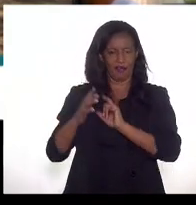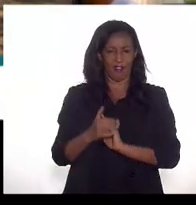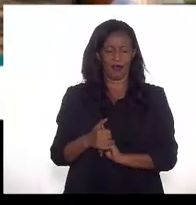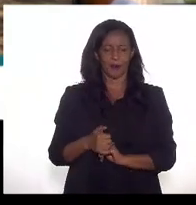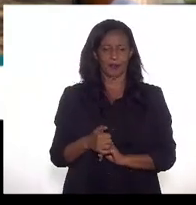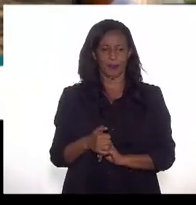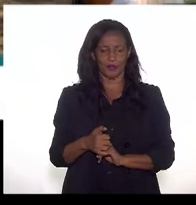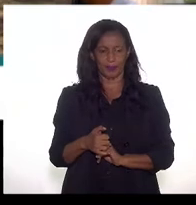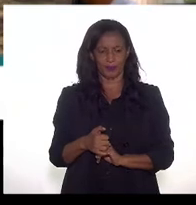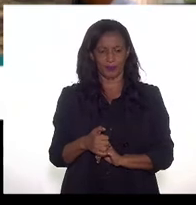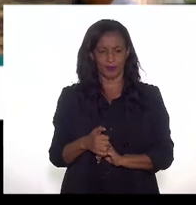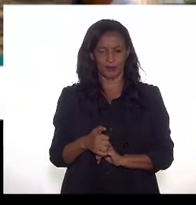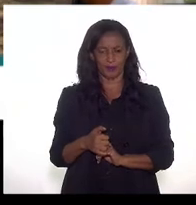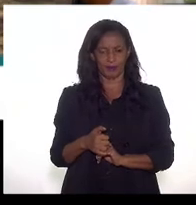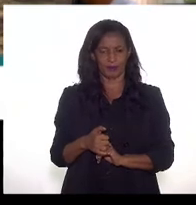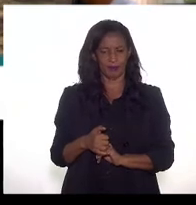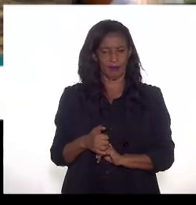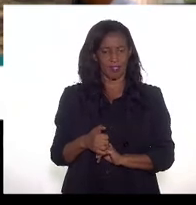muito obrigado. Então,